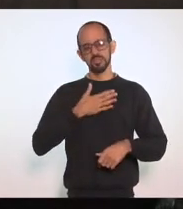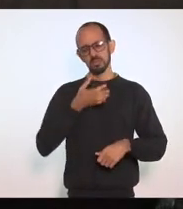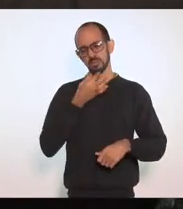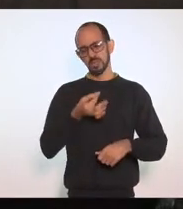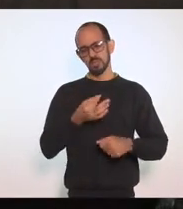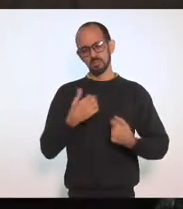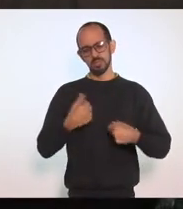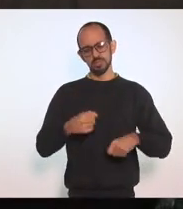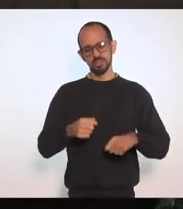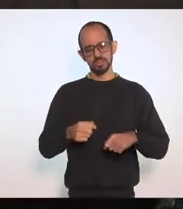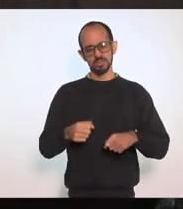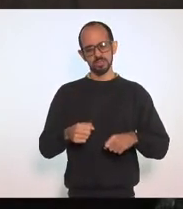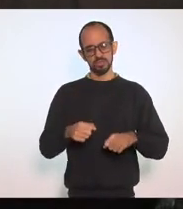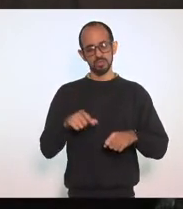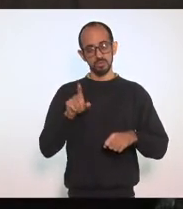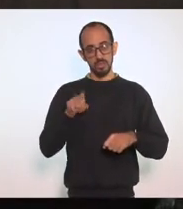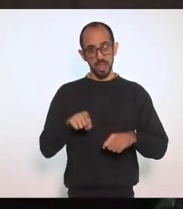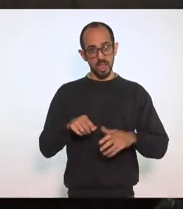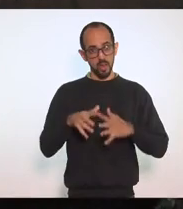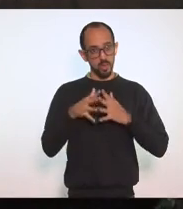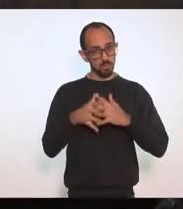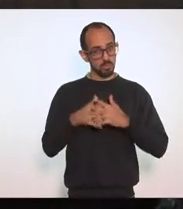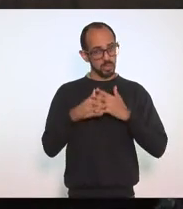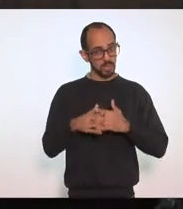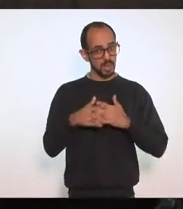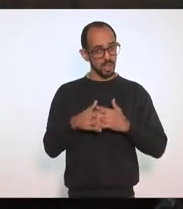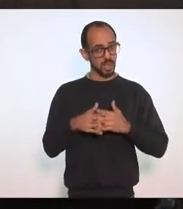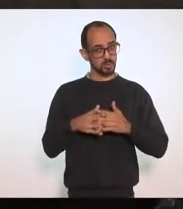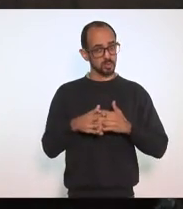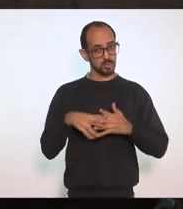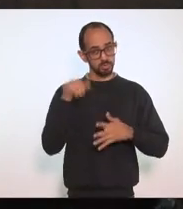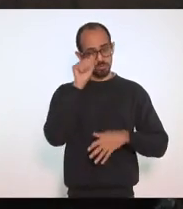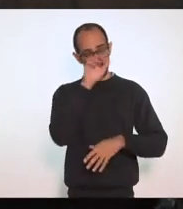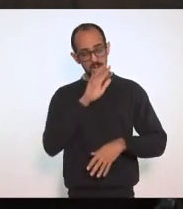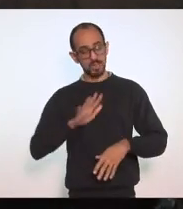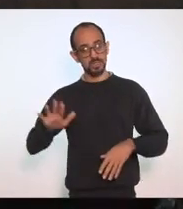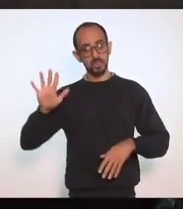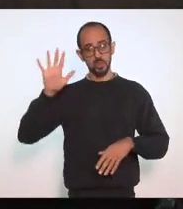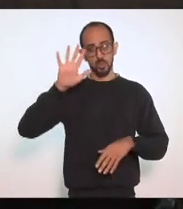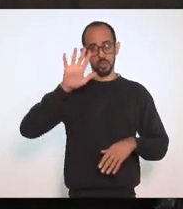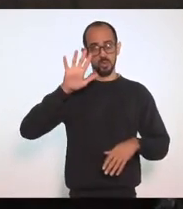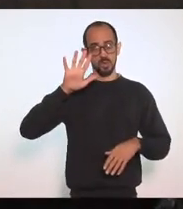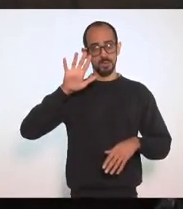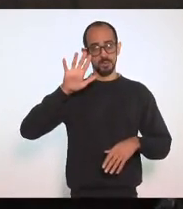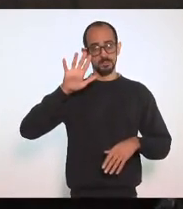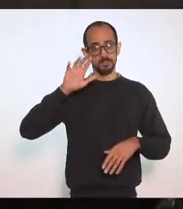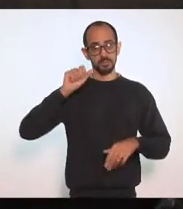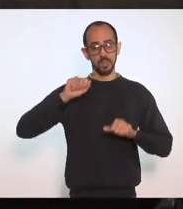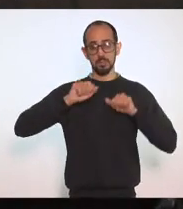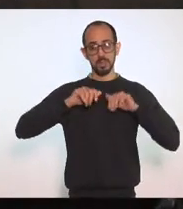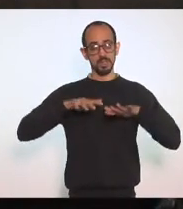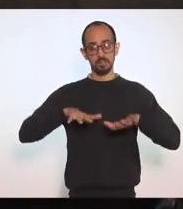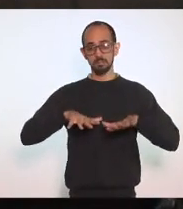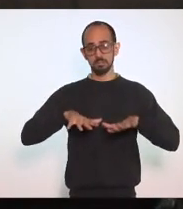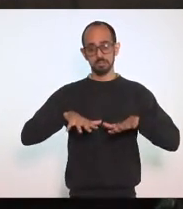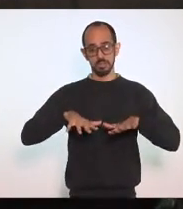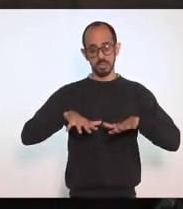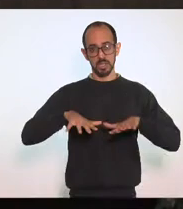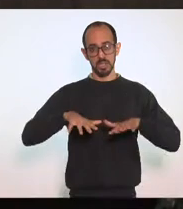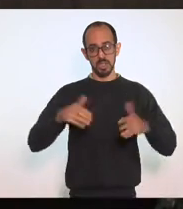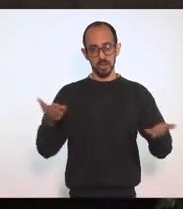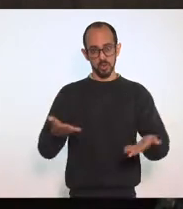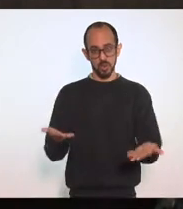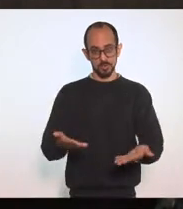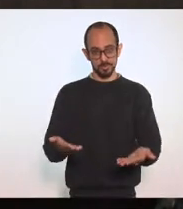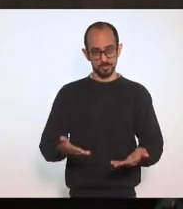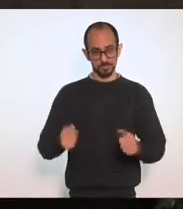Isso já é Complexo No sistema Federativo Brasileiro De modo Geral Com a Pandemia E com a Necessidade De